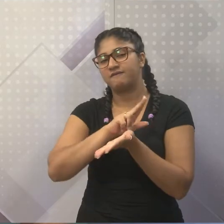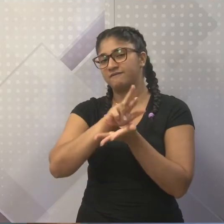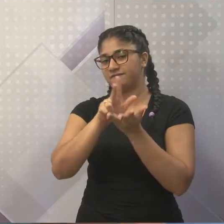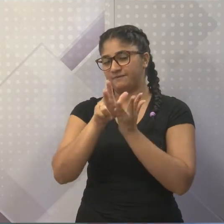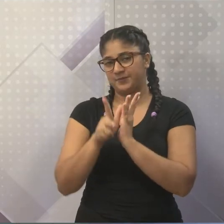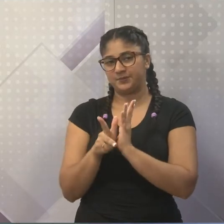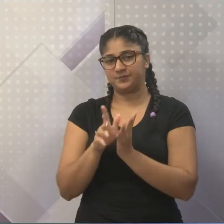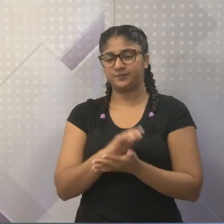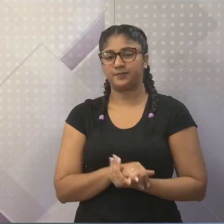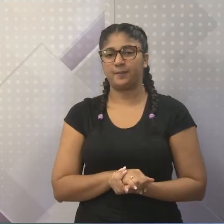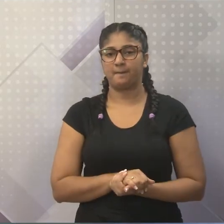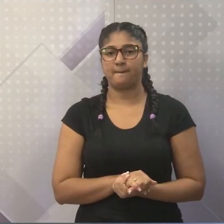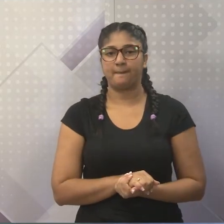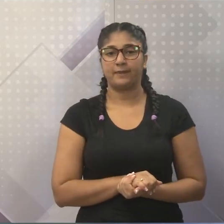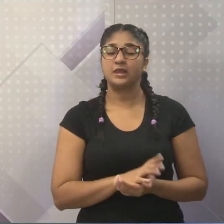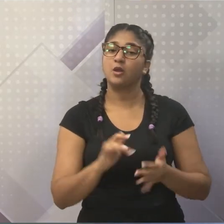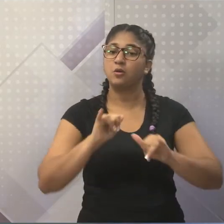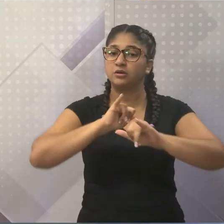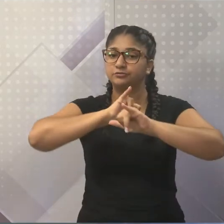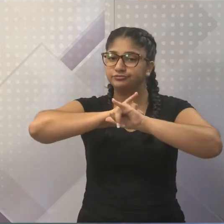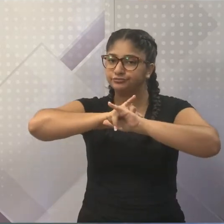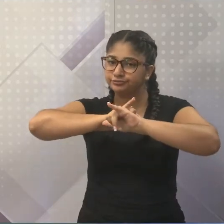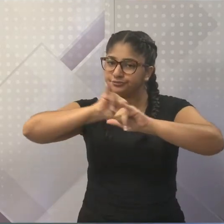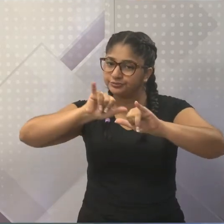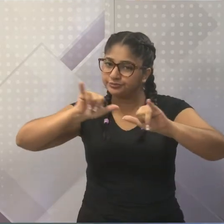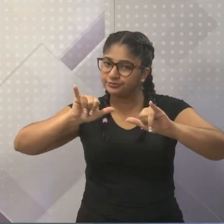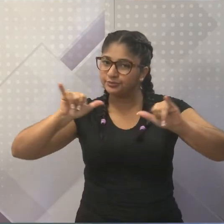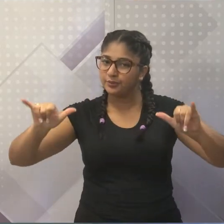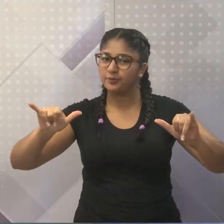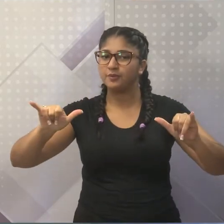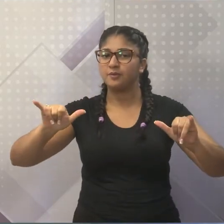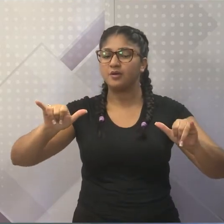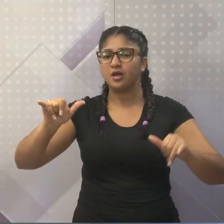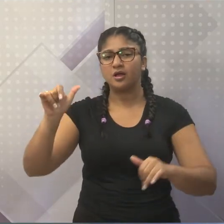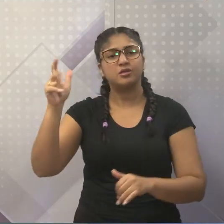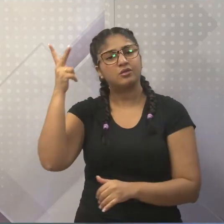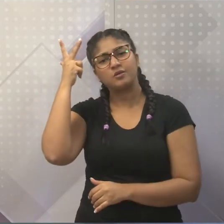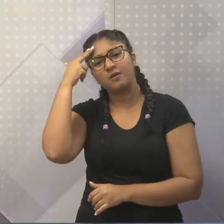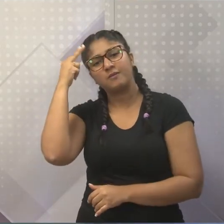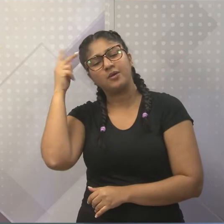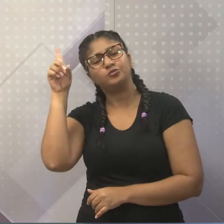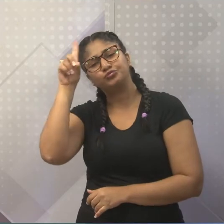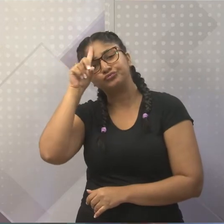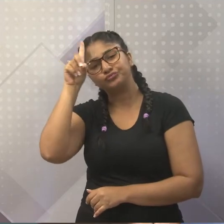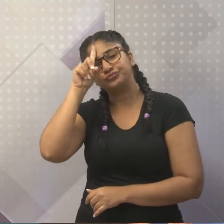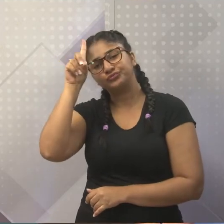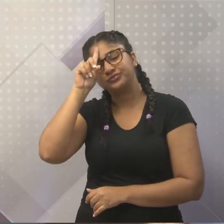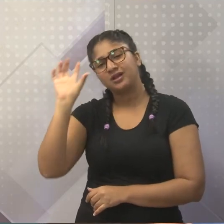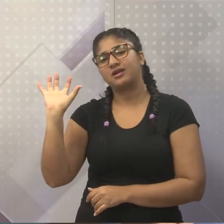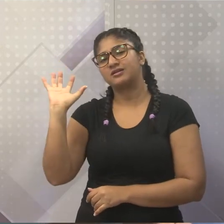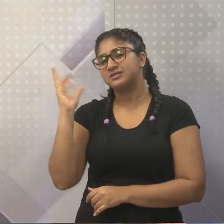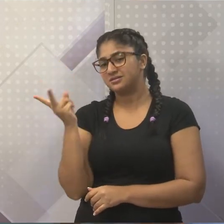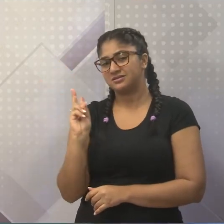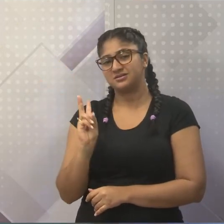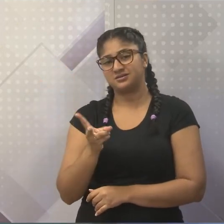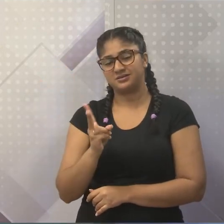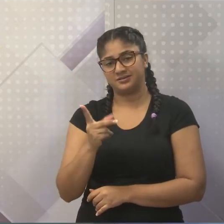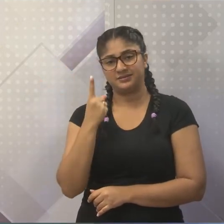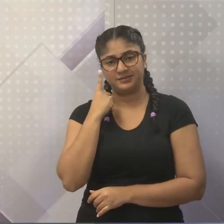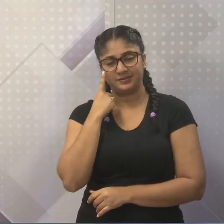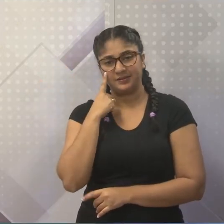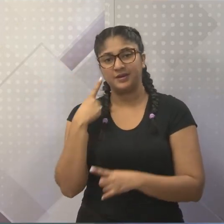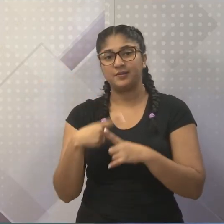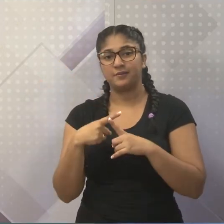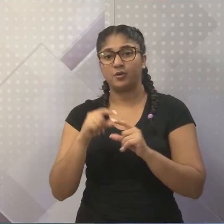propaganda, certo, é outro gênero textual muito comum em nossas vidas, no nosso dia a dia. Se caracteriza por quê? Você